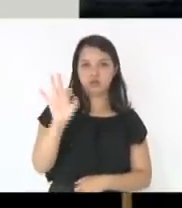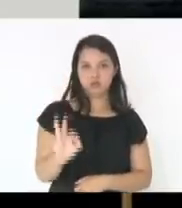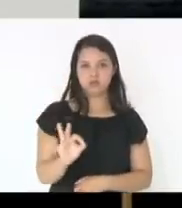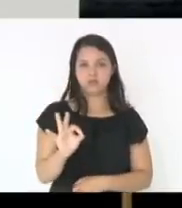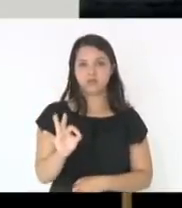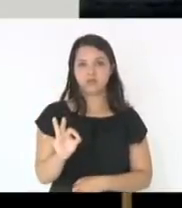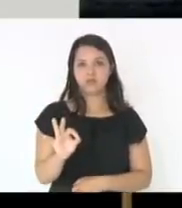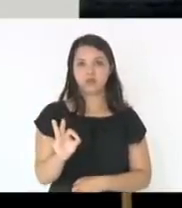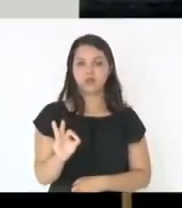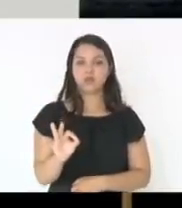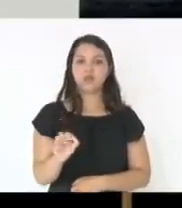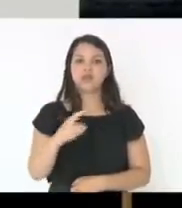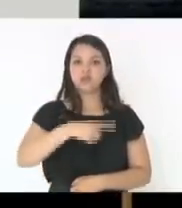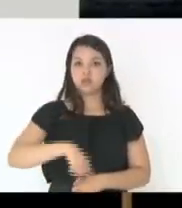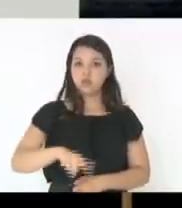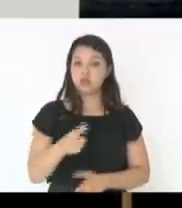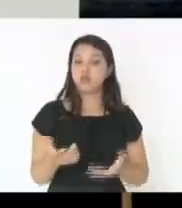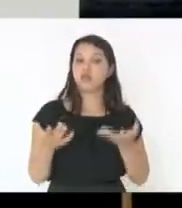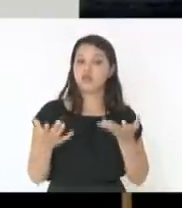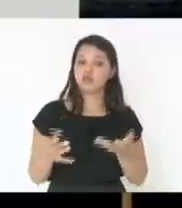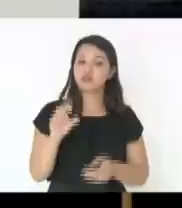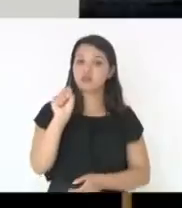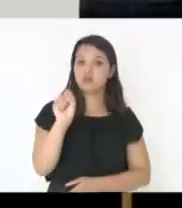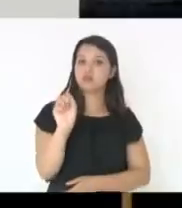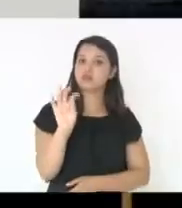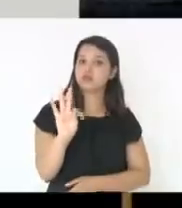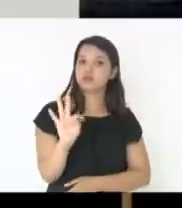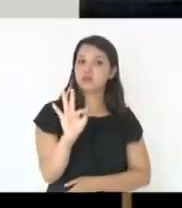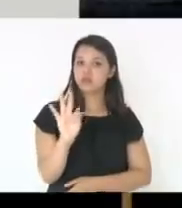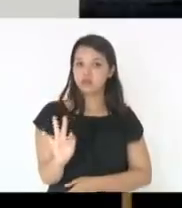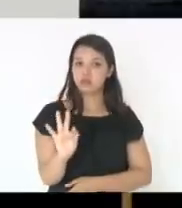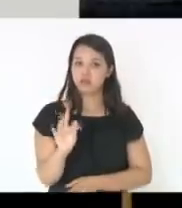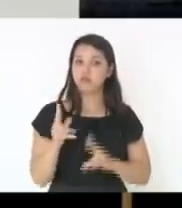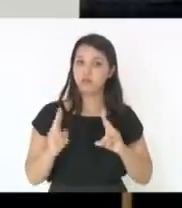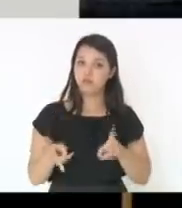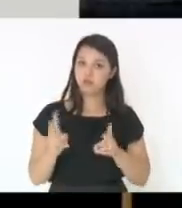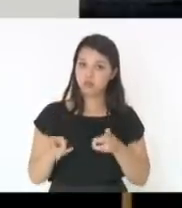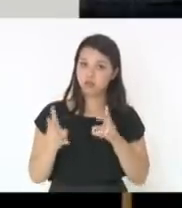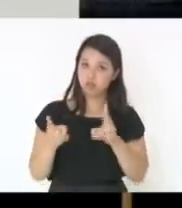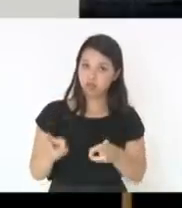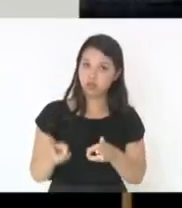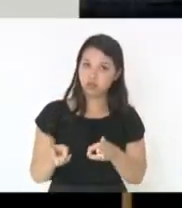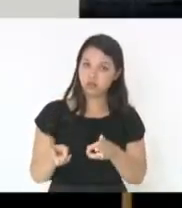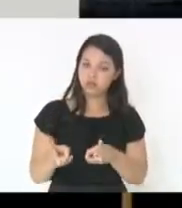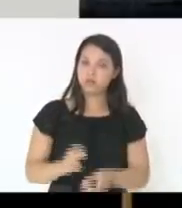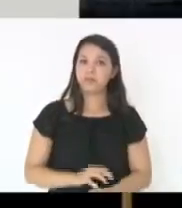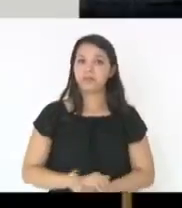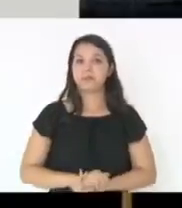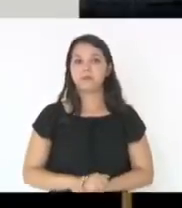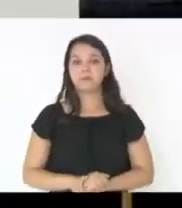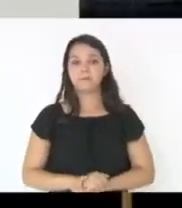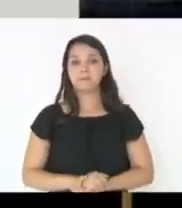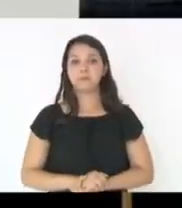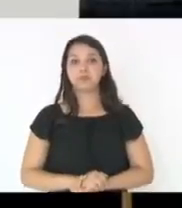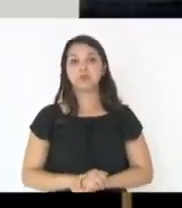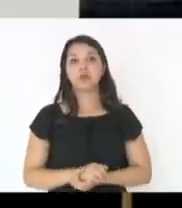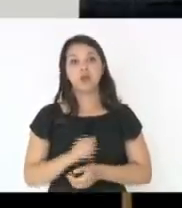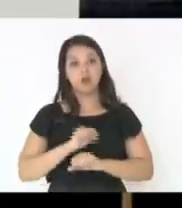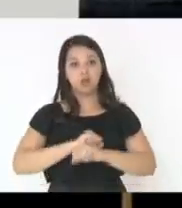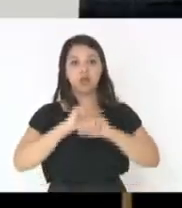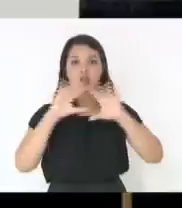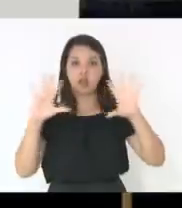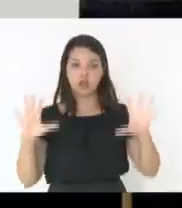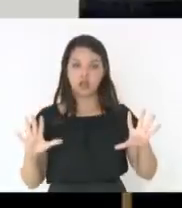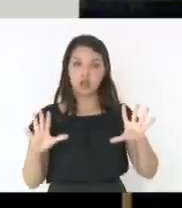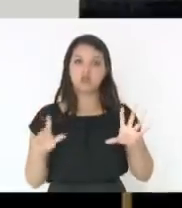Nós esperamos que o STF mantenha essa possibilidade. Me parece que é claro, até vou colocar aqui